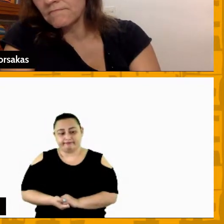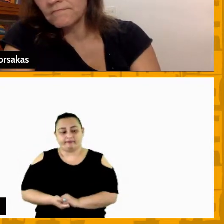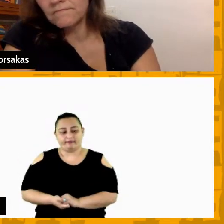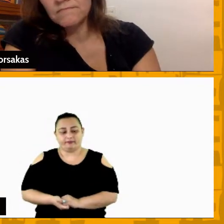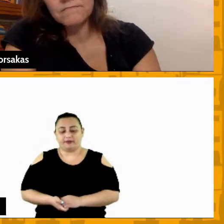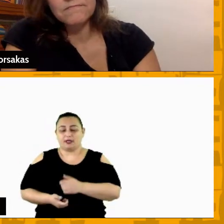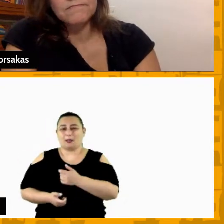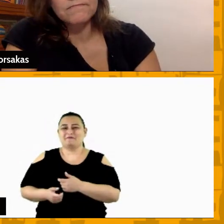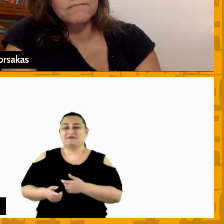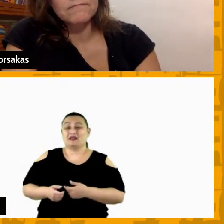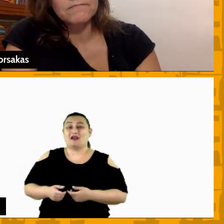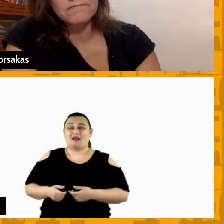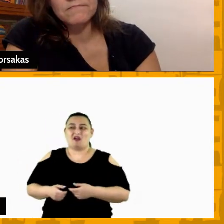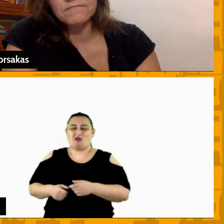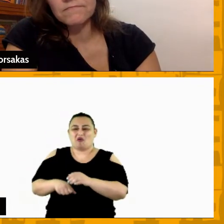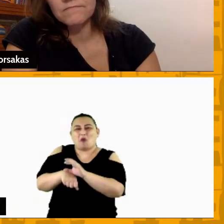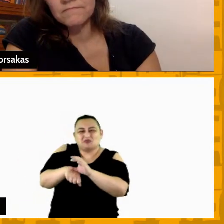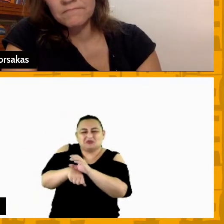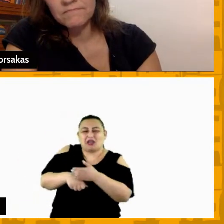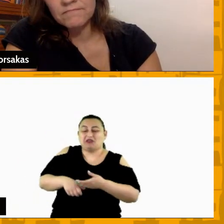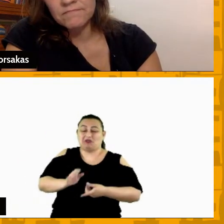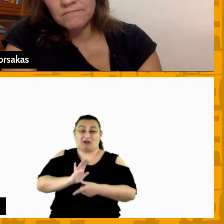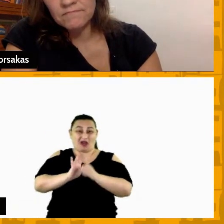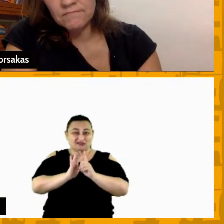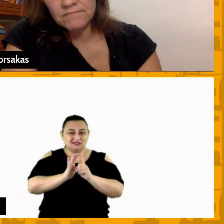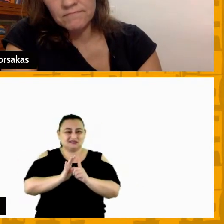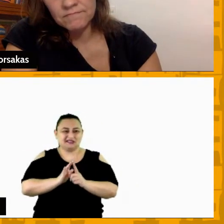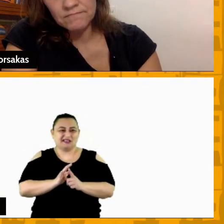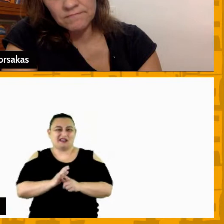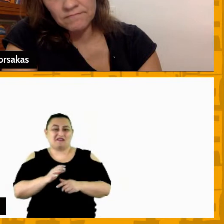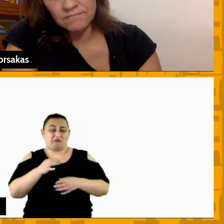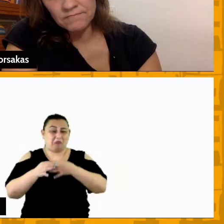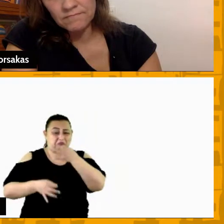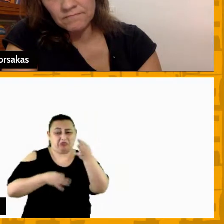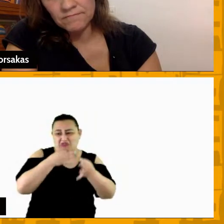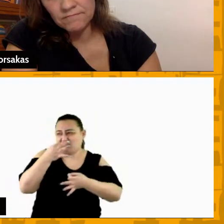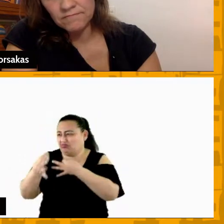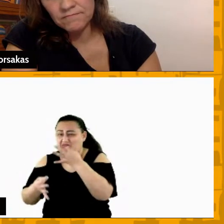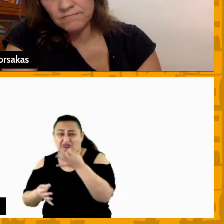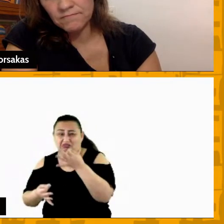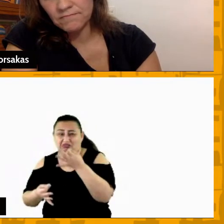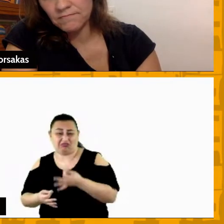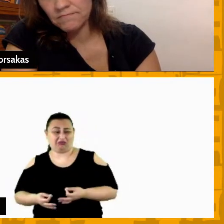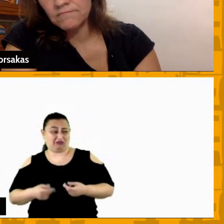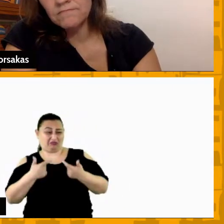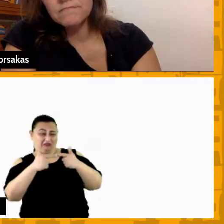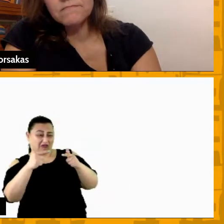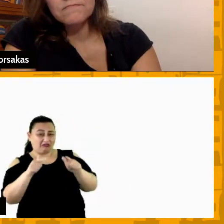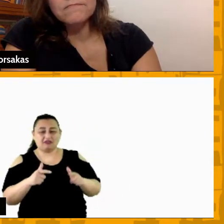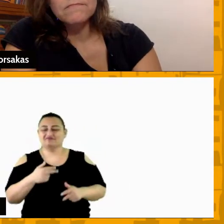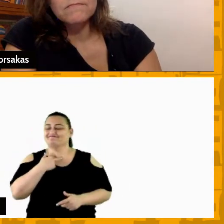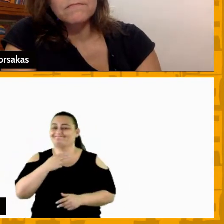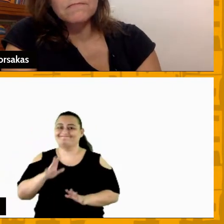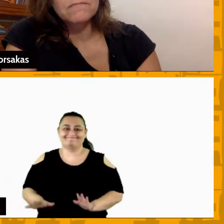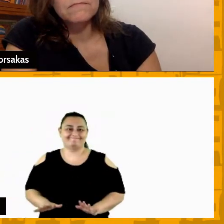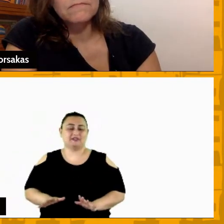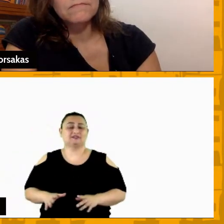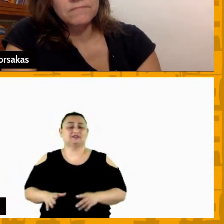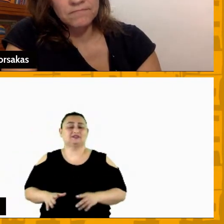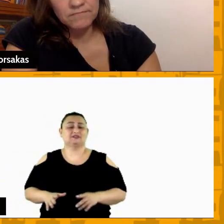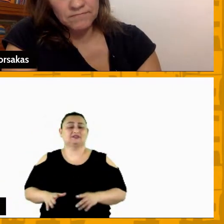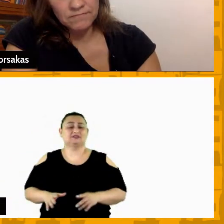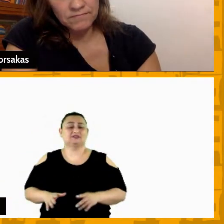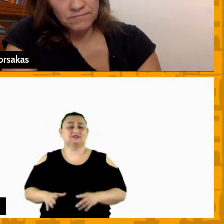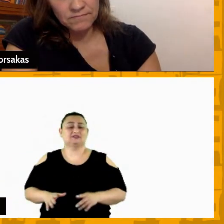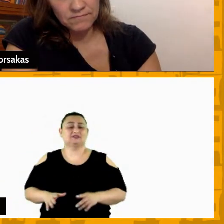preconceito também o julgar as pessoas também então a gente tenta passar isso através de